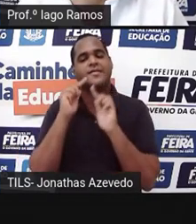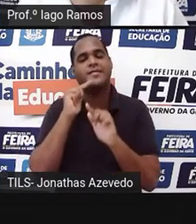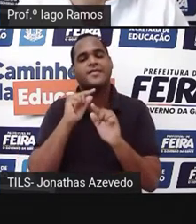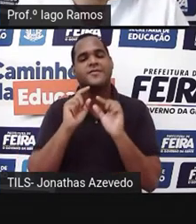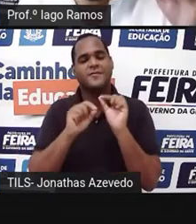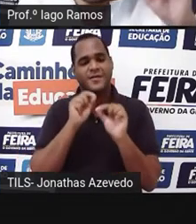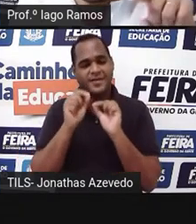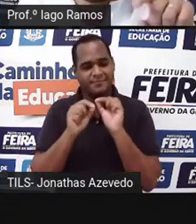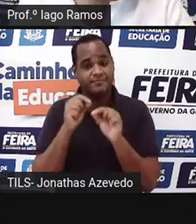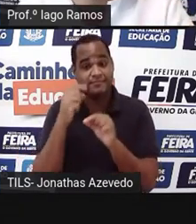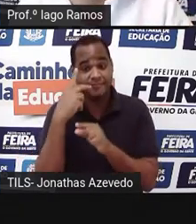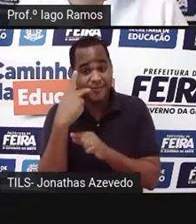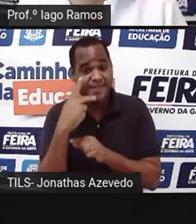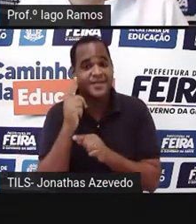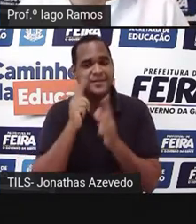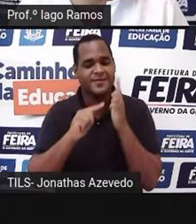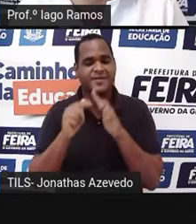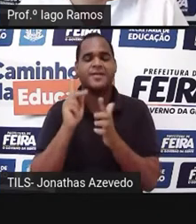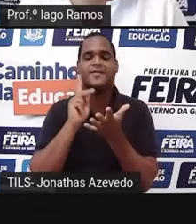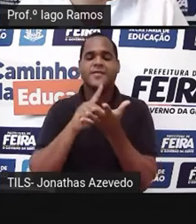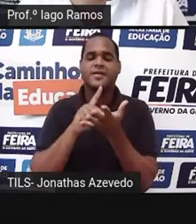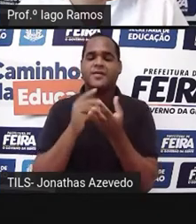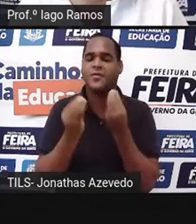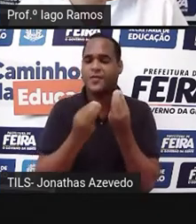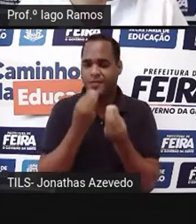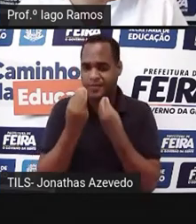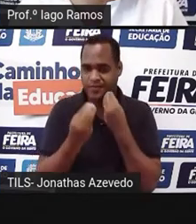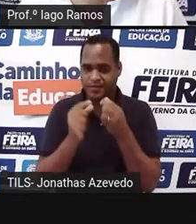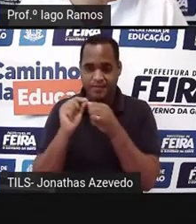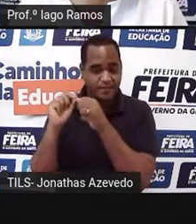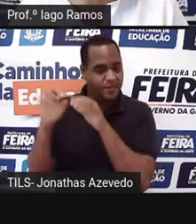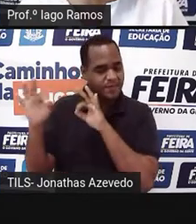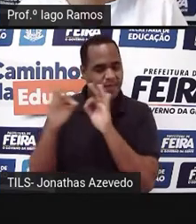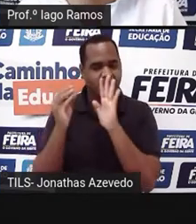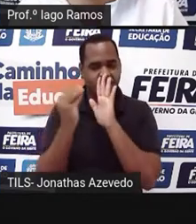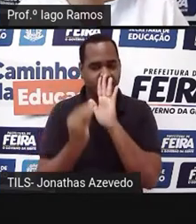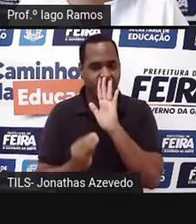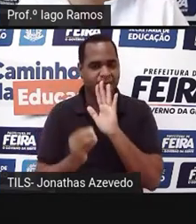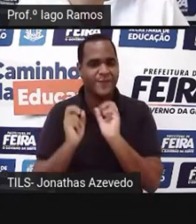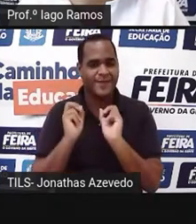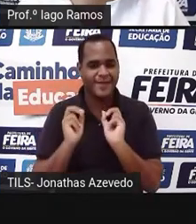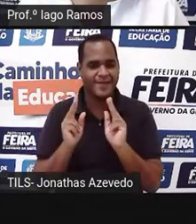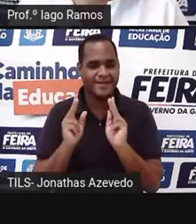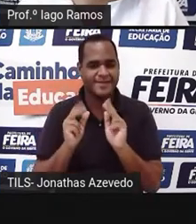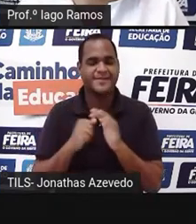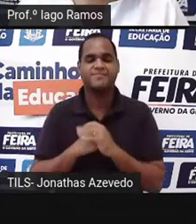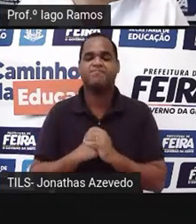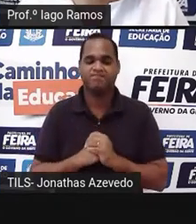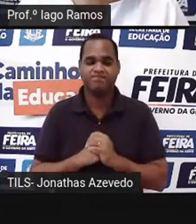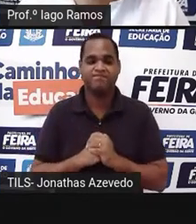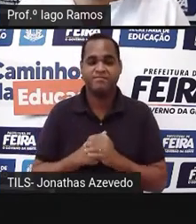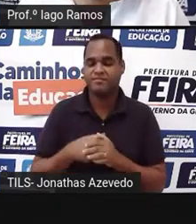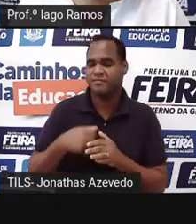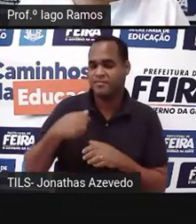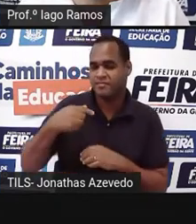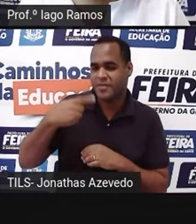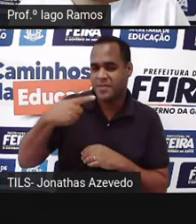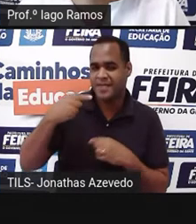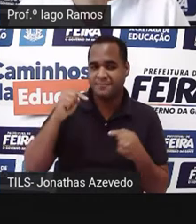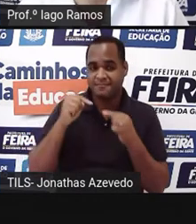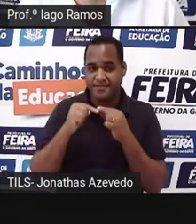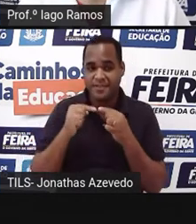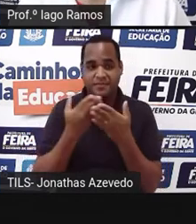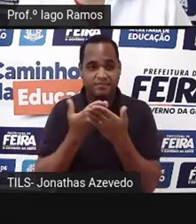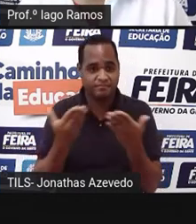para que você, na verdade, consiga fazer aí os registros, tá bom? Então, vamos lá. A primeira aplicação que eu vou